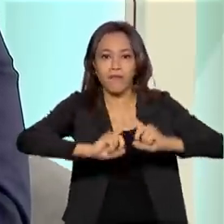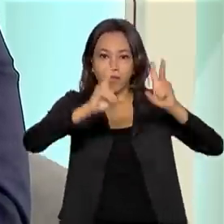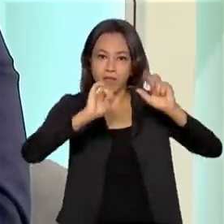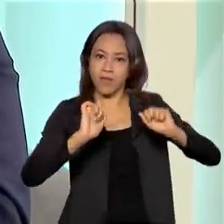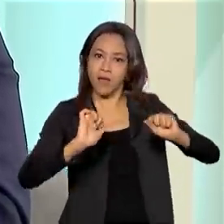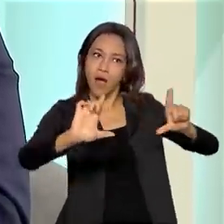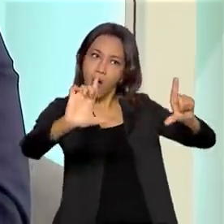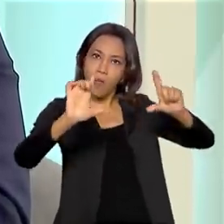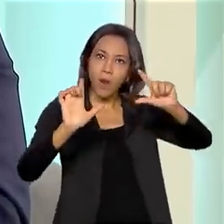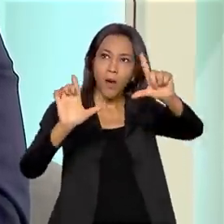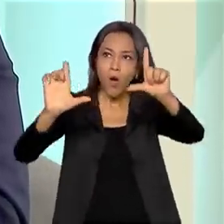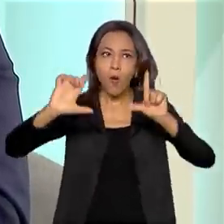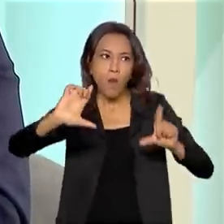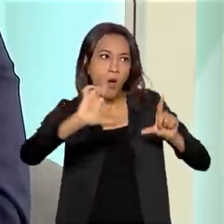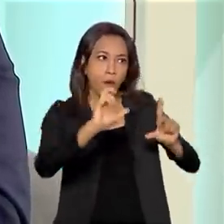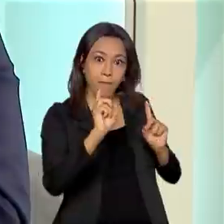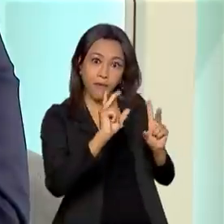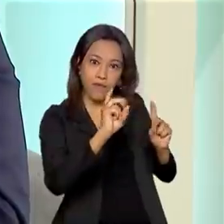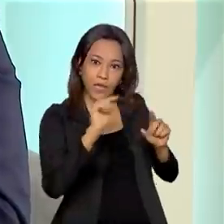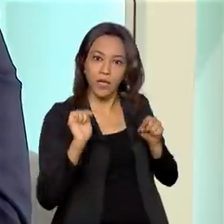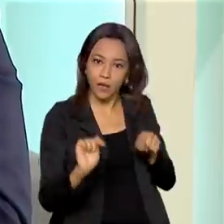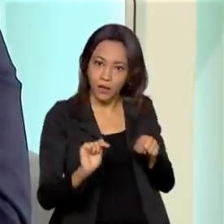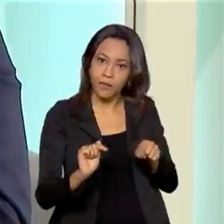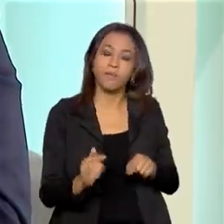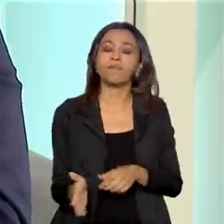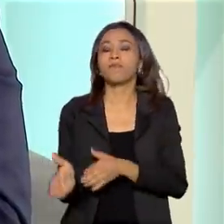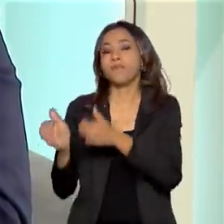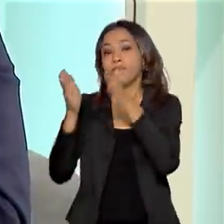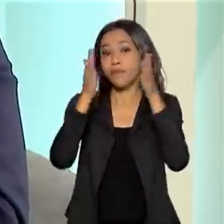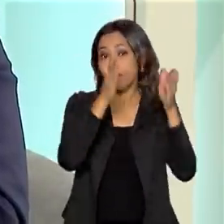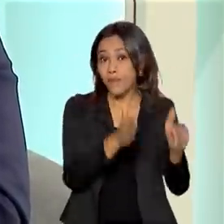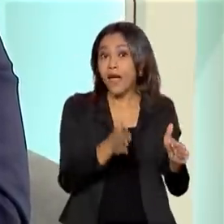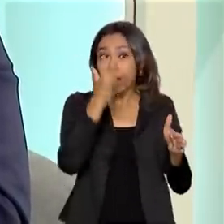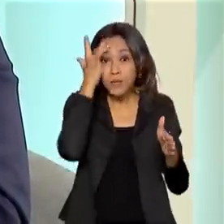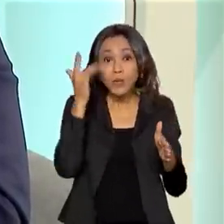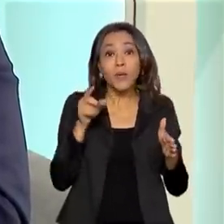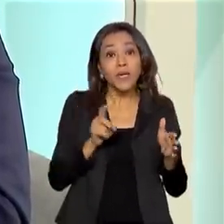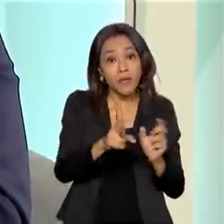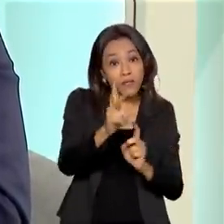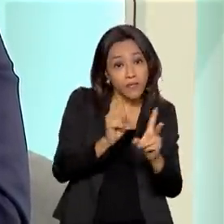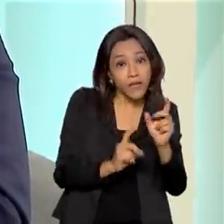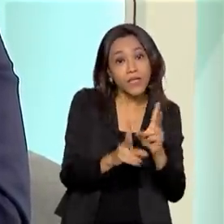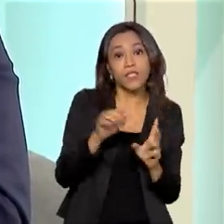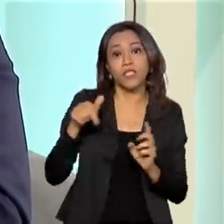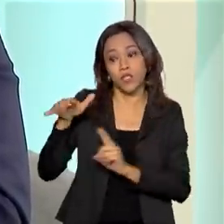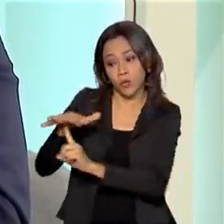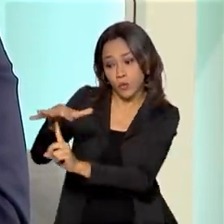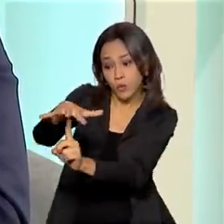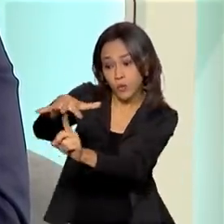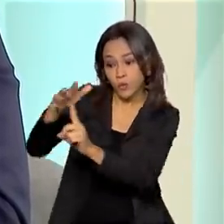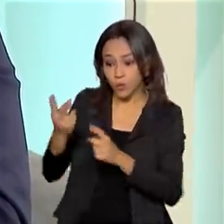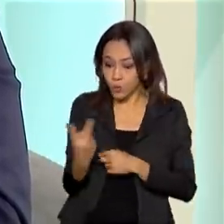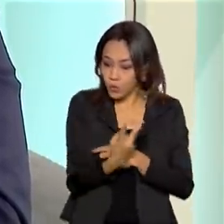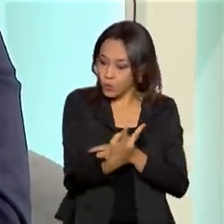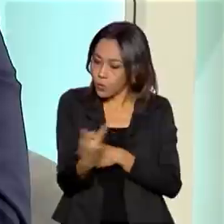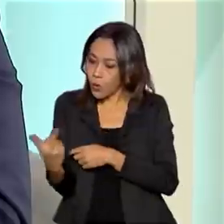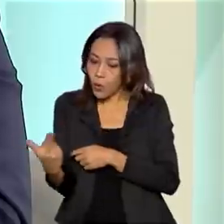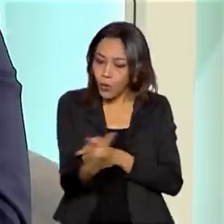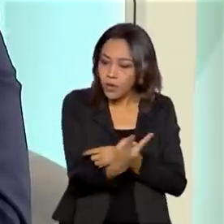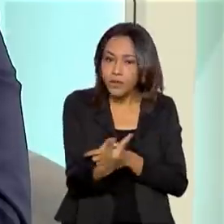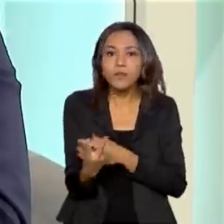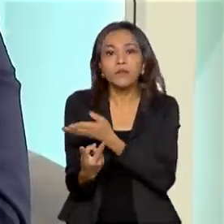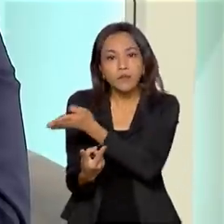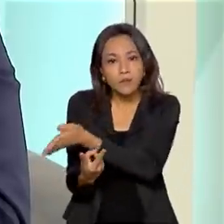Muito bem, um artista plástico que está com o seu bem no comércio e um galerista, eles estão desenvolvendo